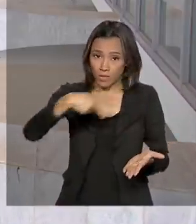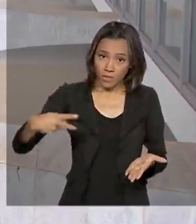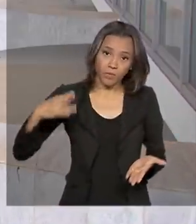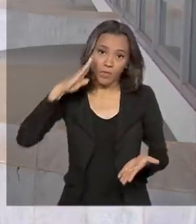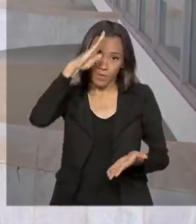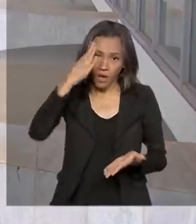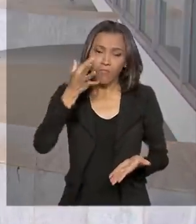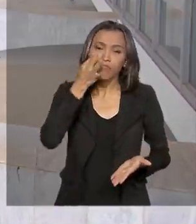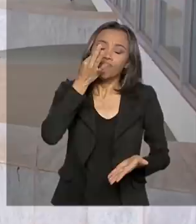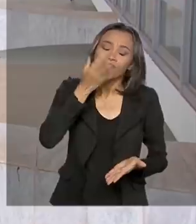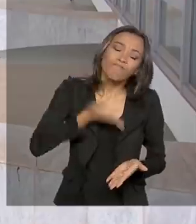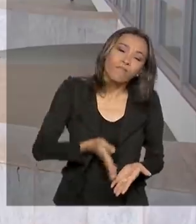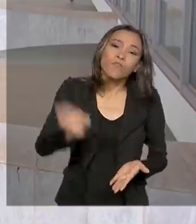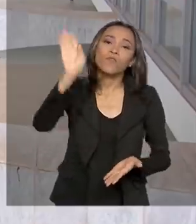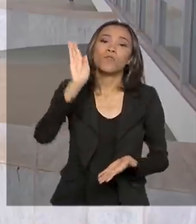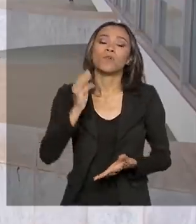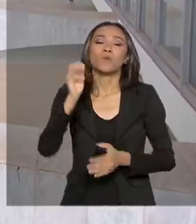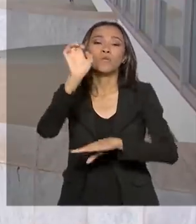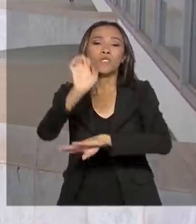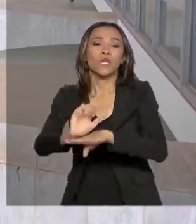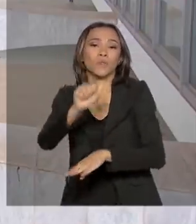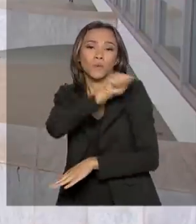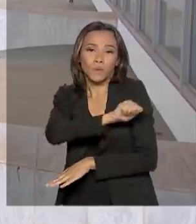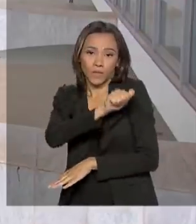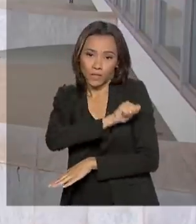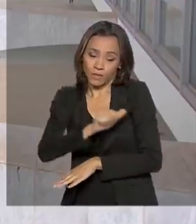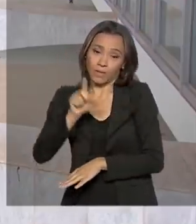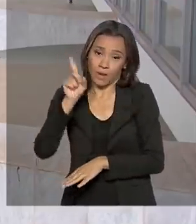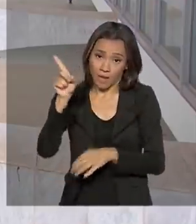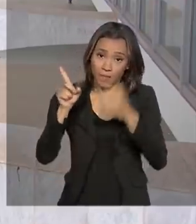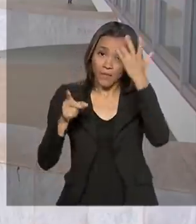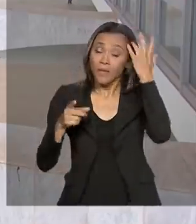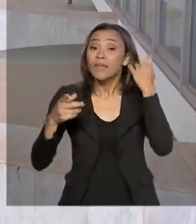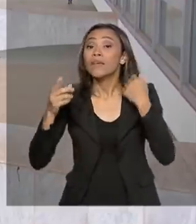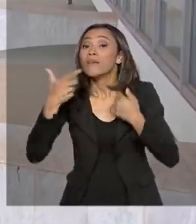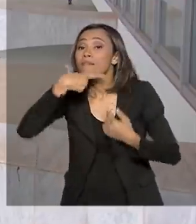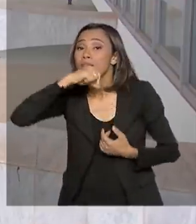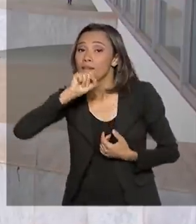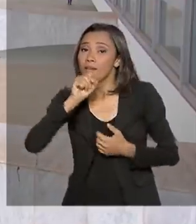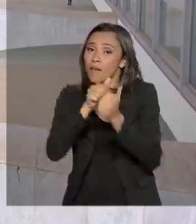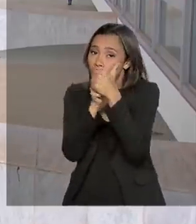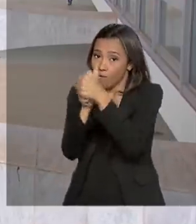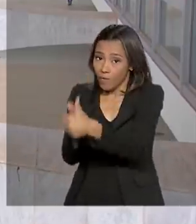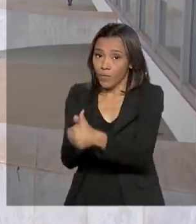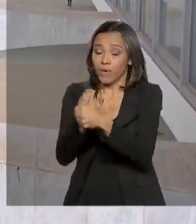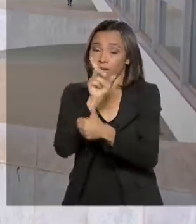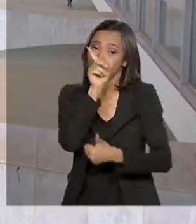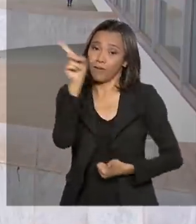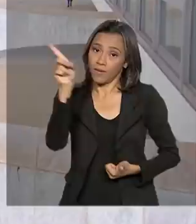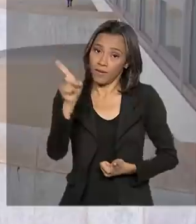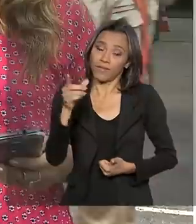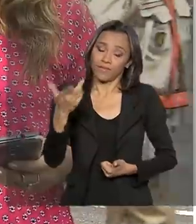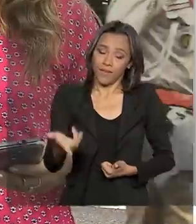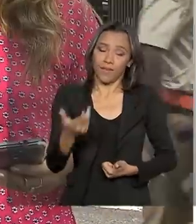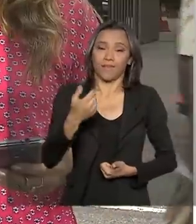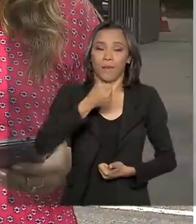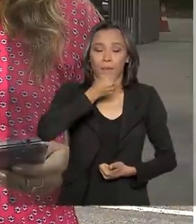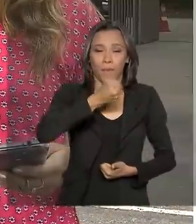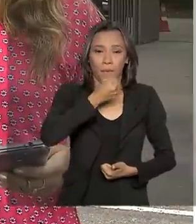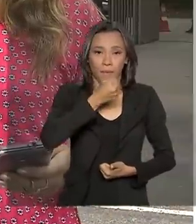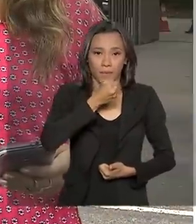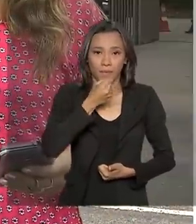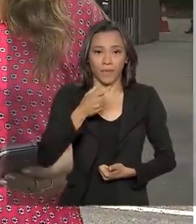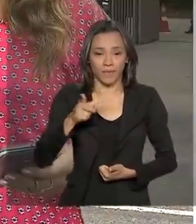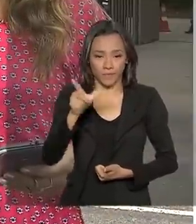embarcou logo cedo e já está na Cidade Maravilhosa. Quem acompanha a agenda dele lá é a repórter Priscila